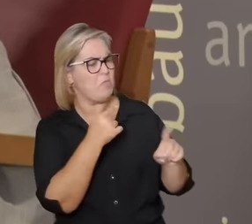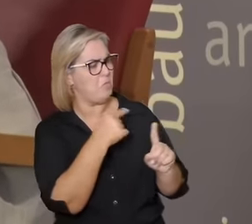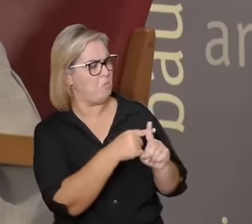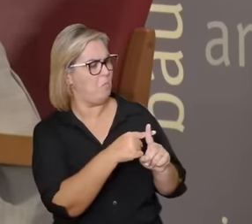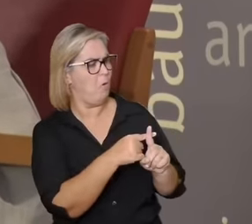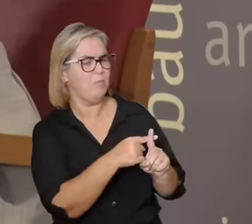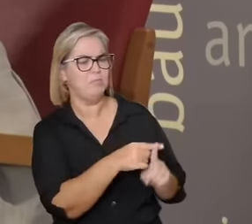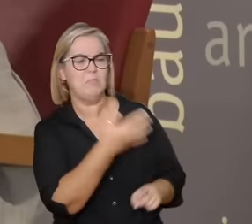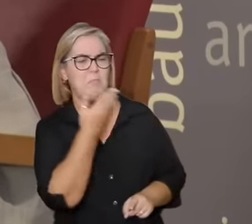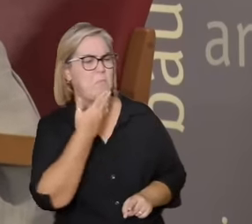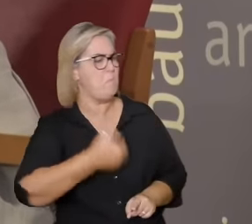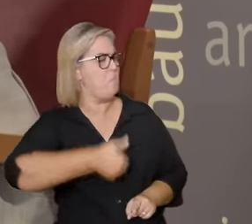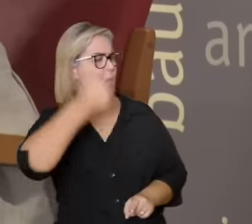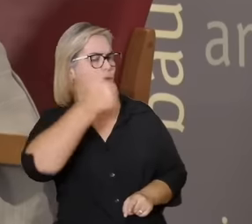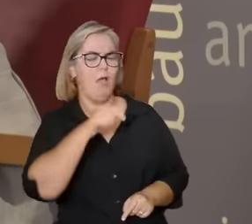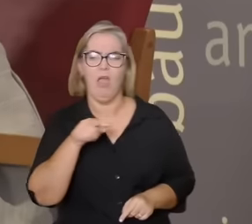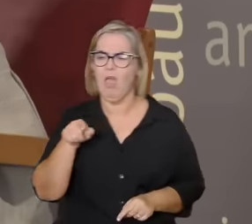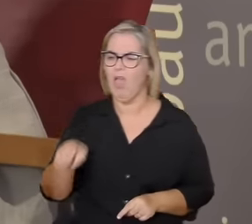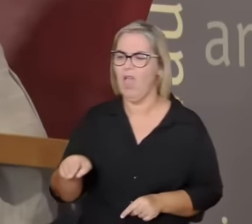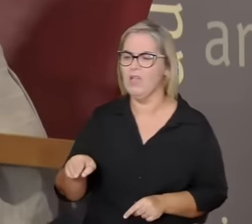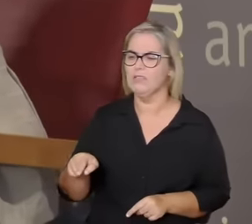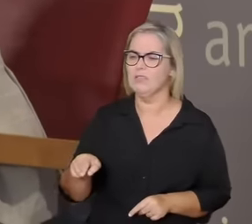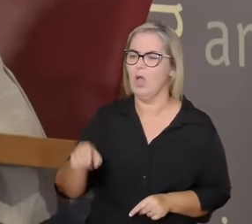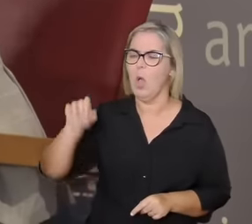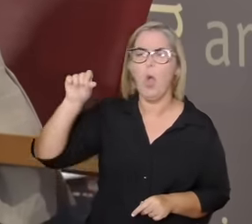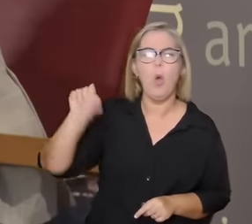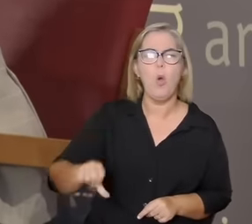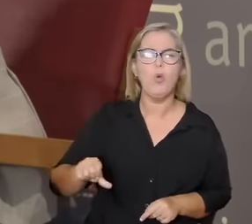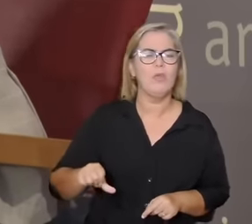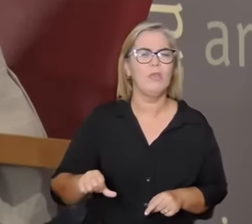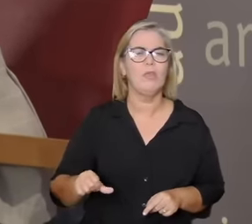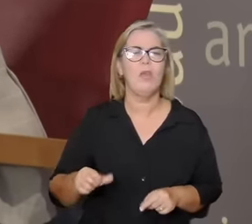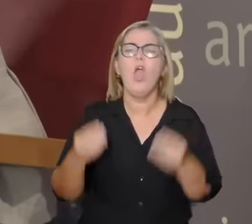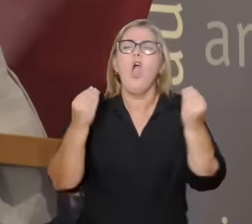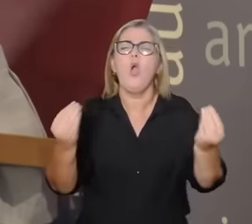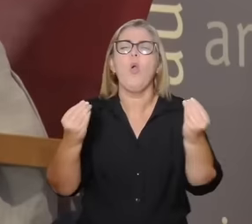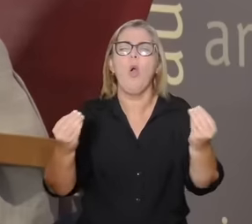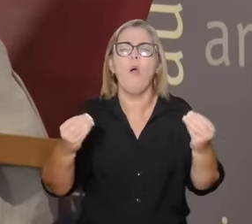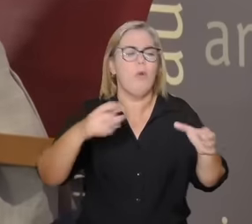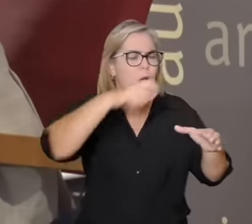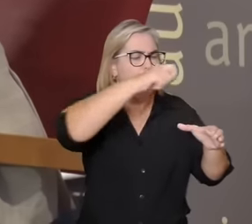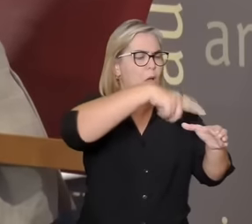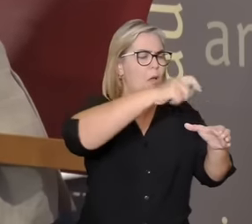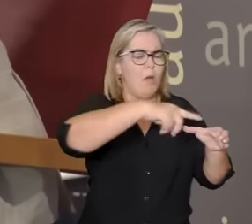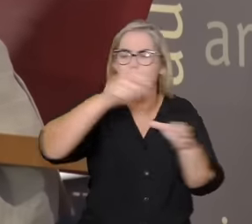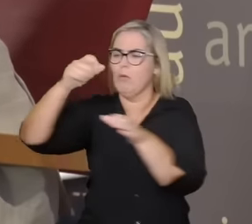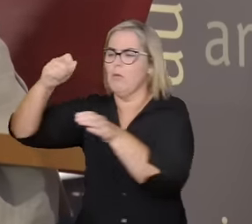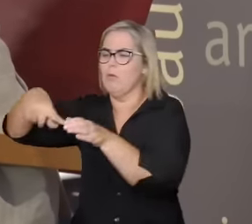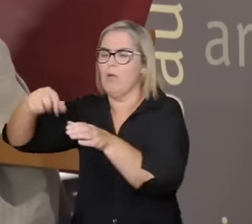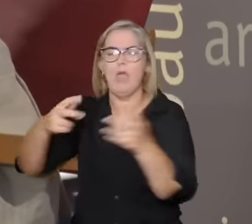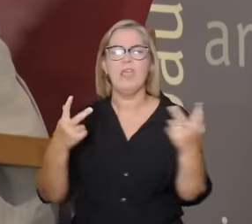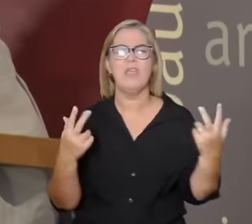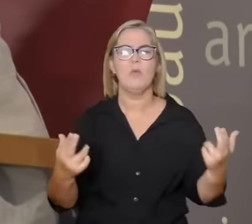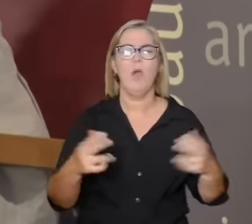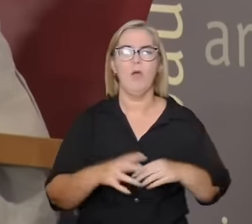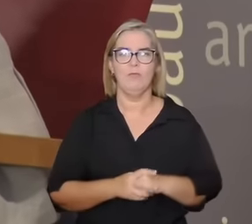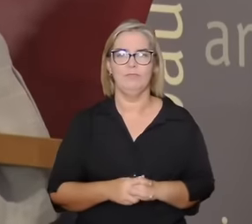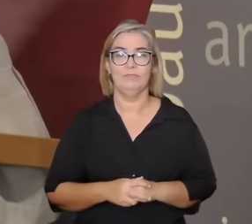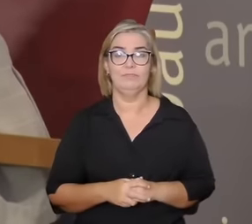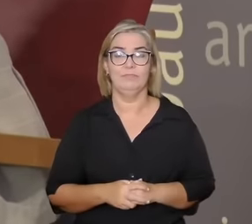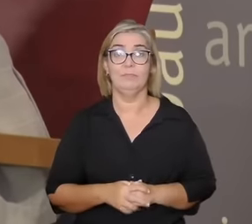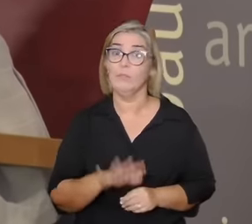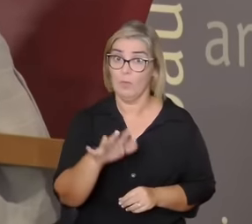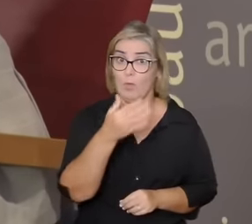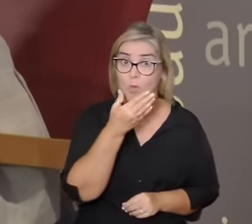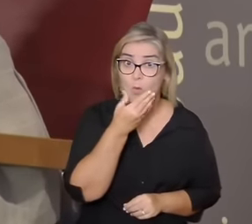urumilar explica e essa explicação faz dele o mais sábio do seu reino o mais sábio que tinha